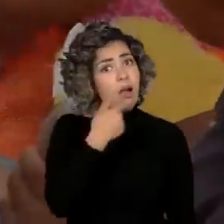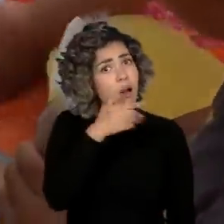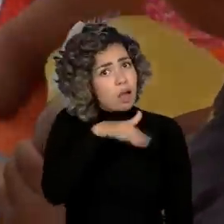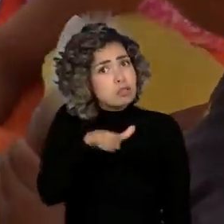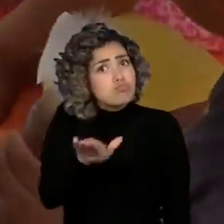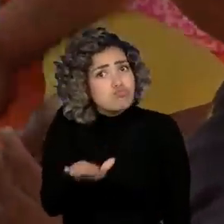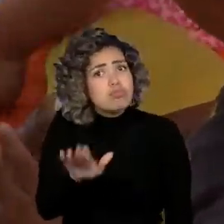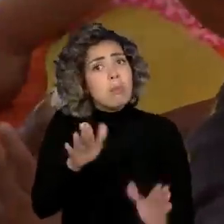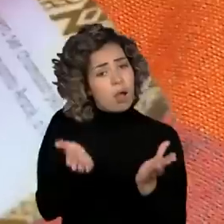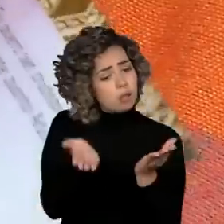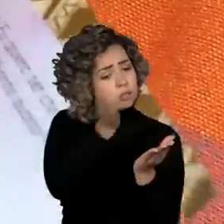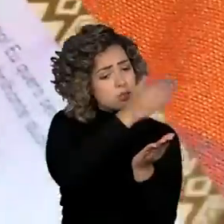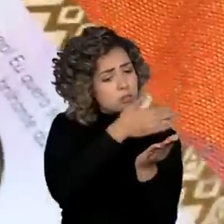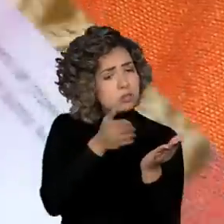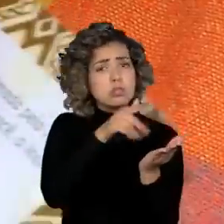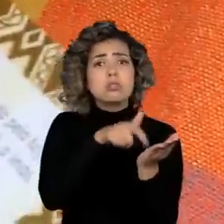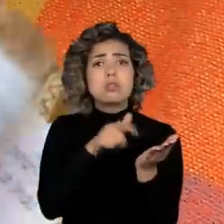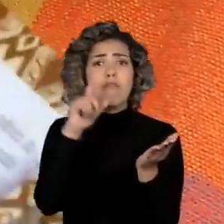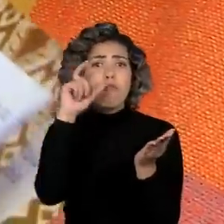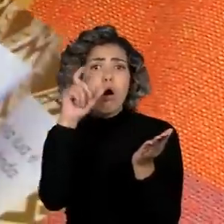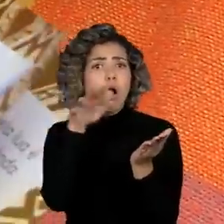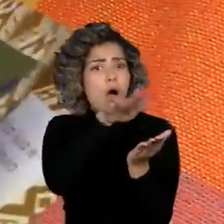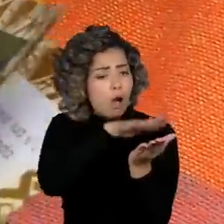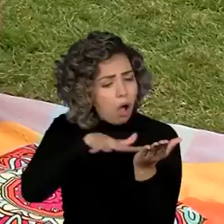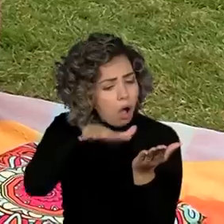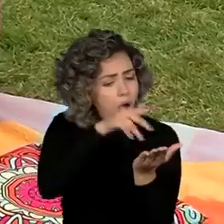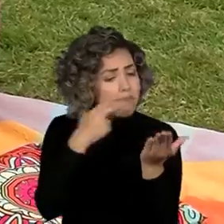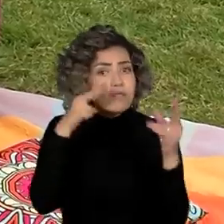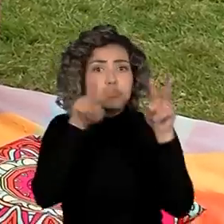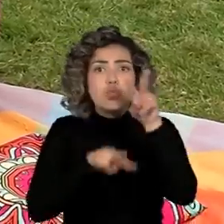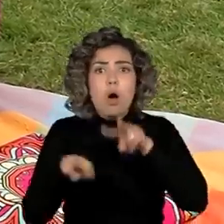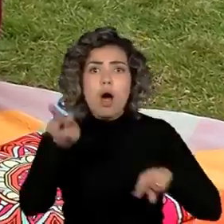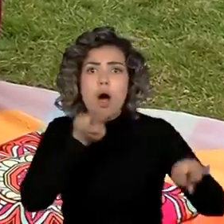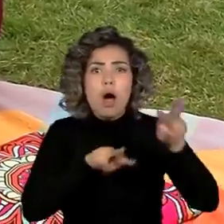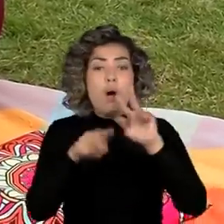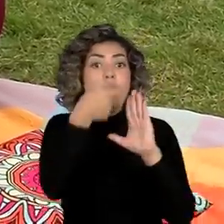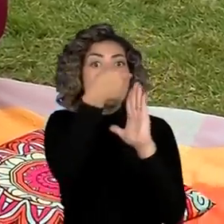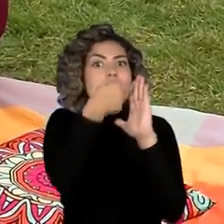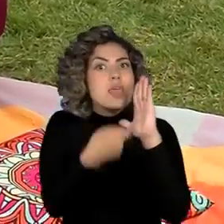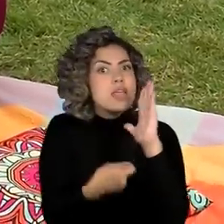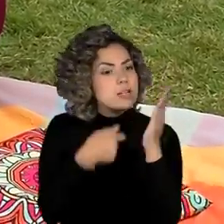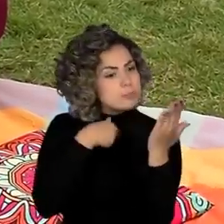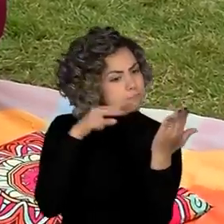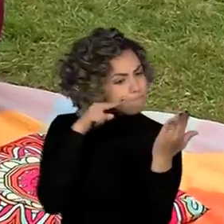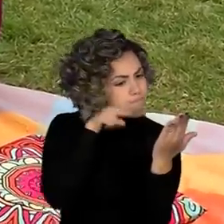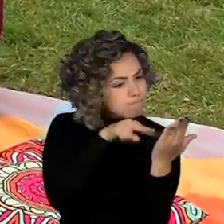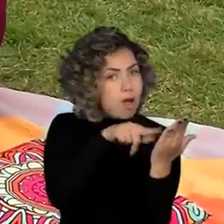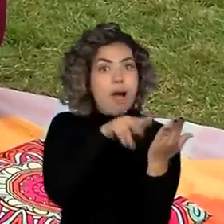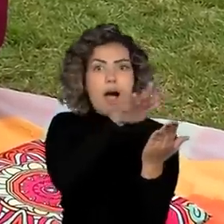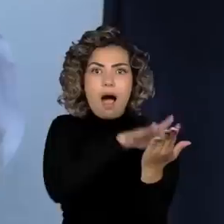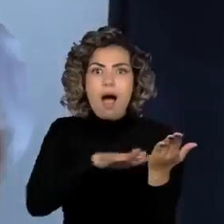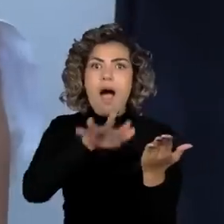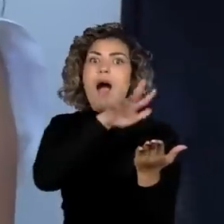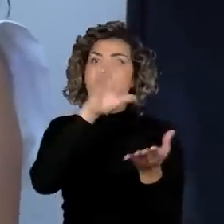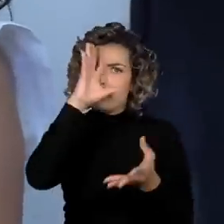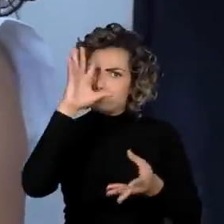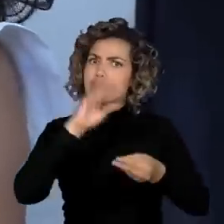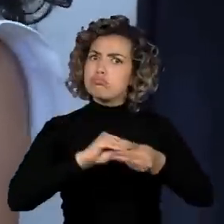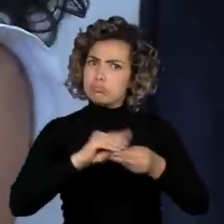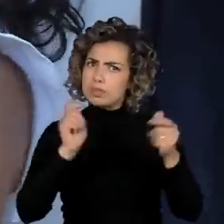conseguem ler as imagens, eles já têm contato com as letras. E a própria imagem, ela vai contar muito da cultura indígena.